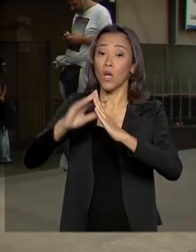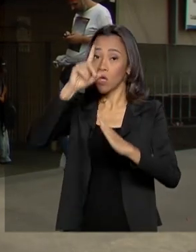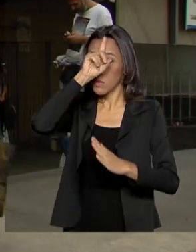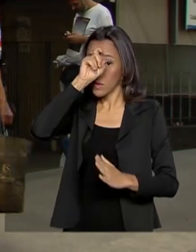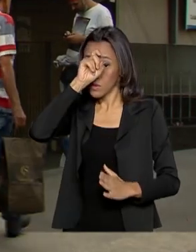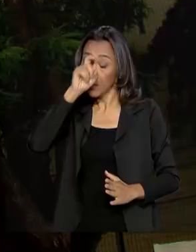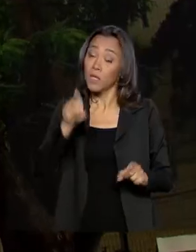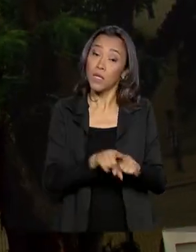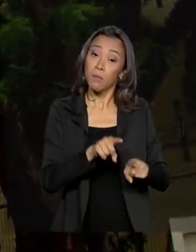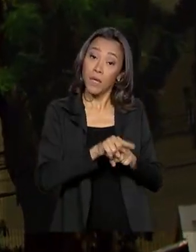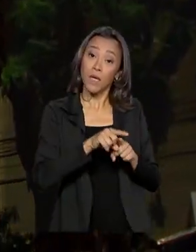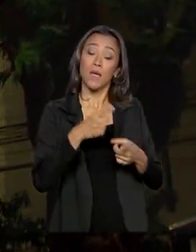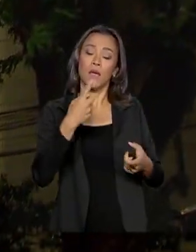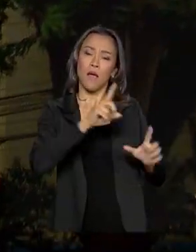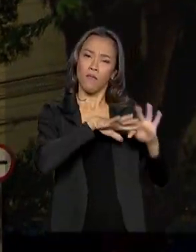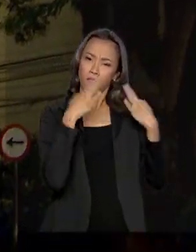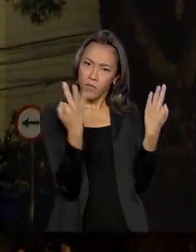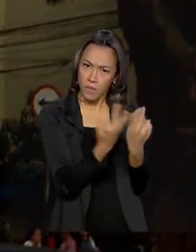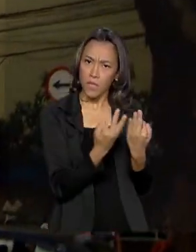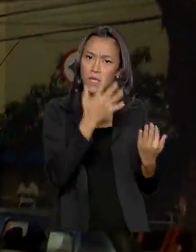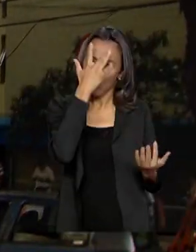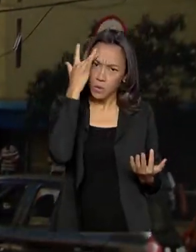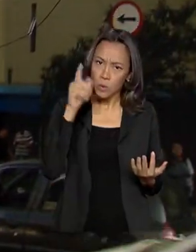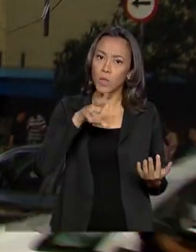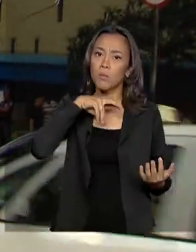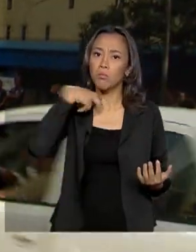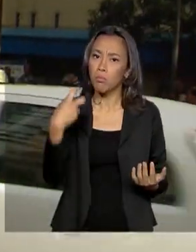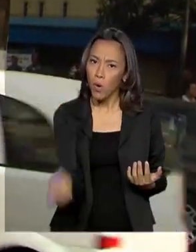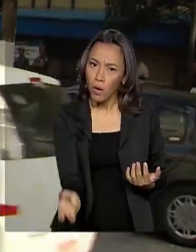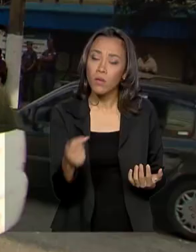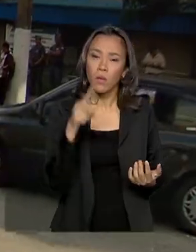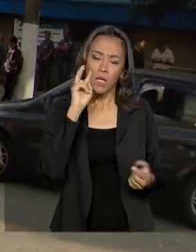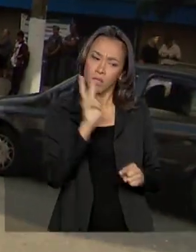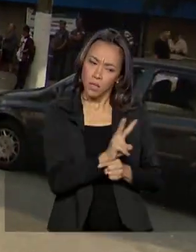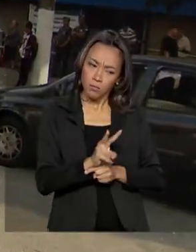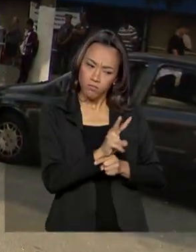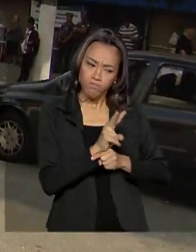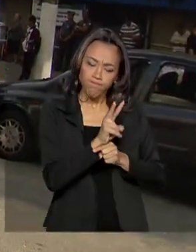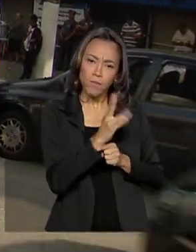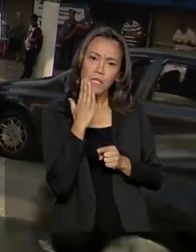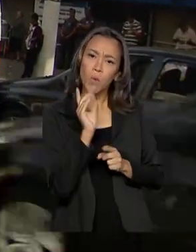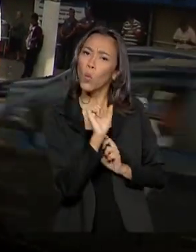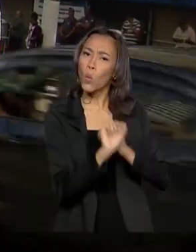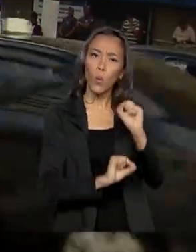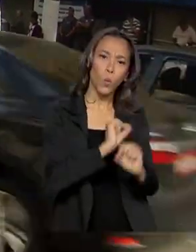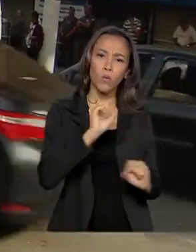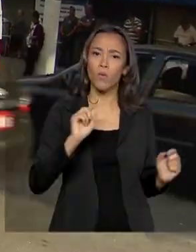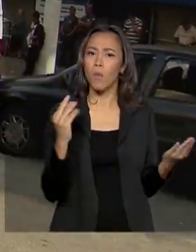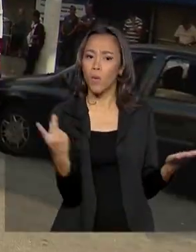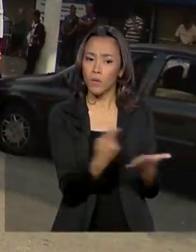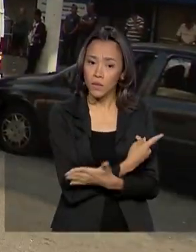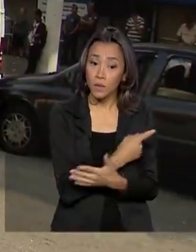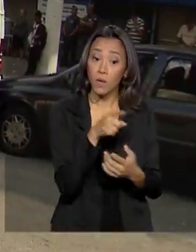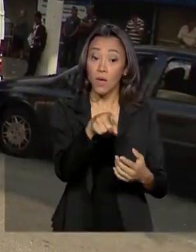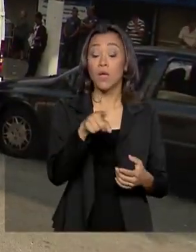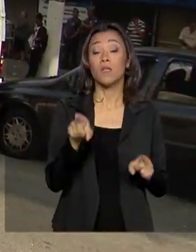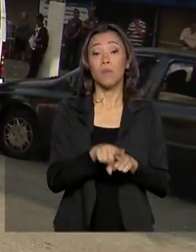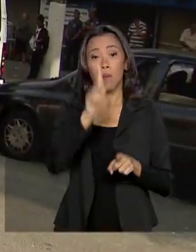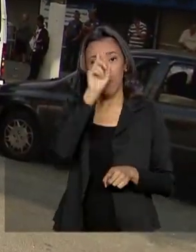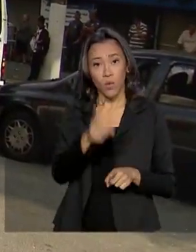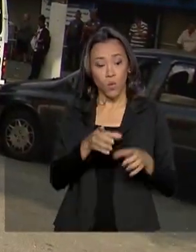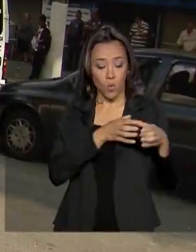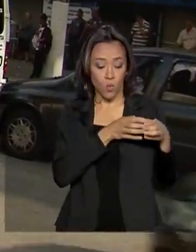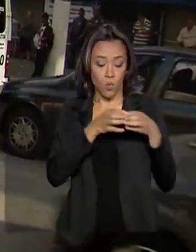parentes da vítima. O Ministério da Saúde ofereceu ao Estado de São Paulo o envio de uma equipe técnica para identificar e